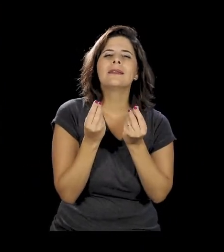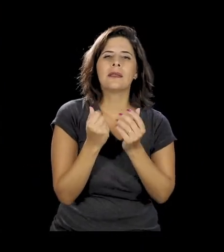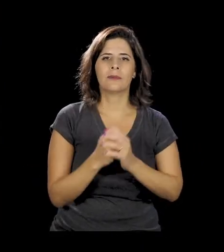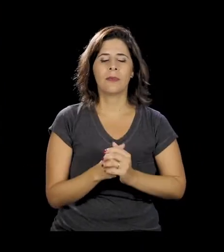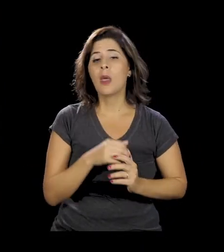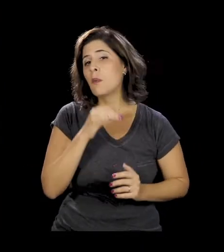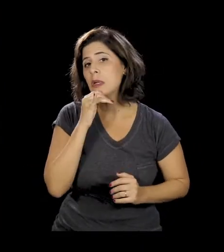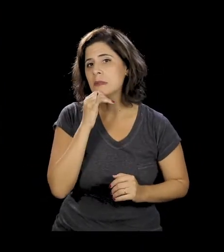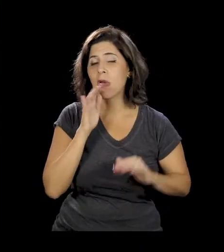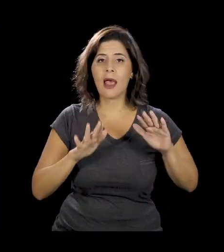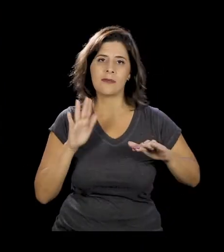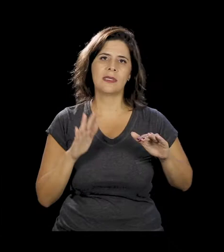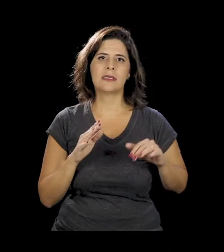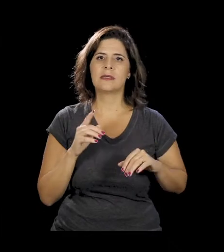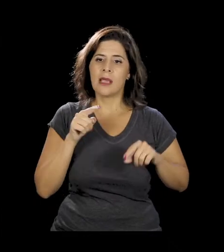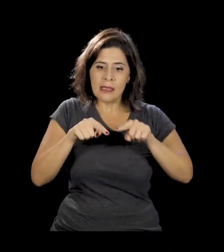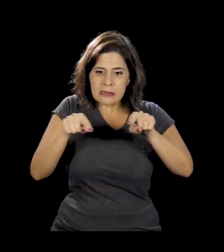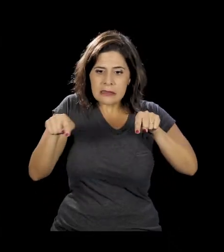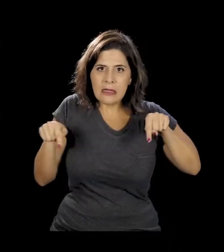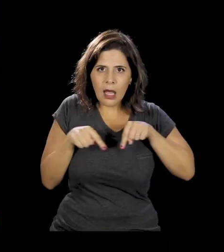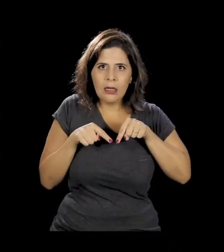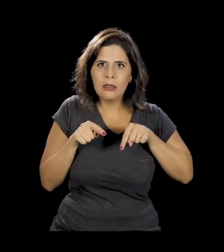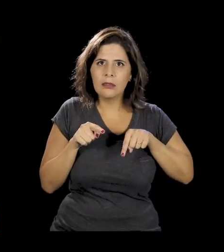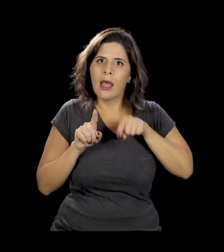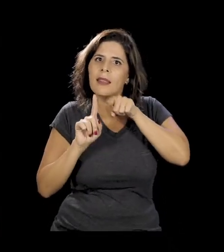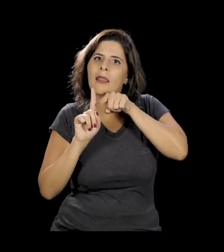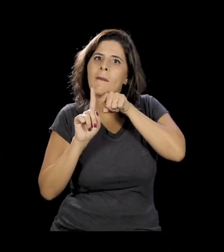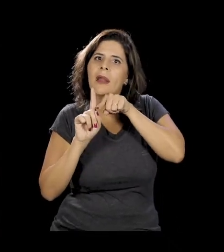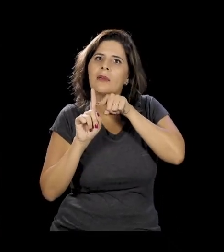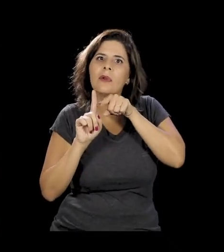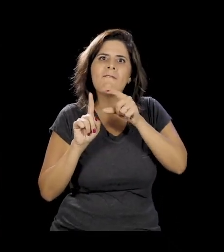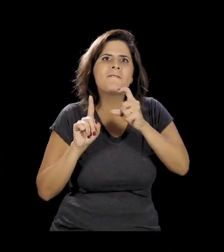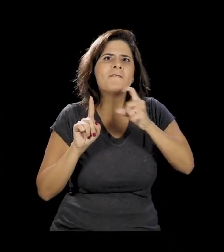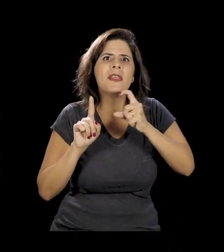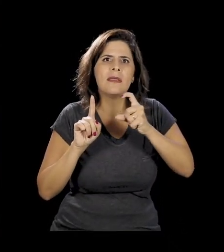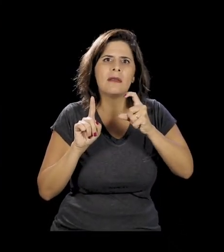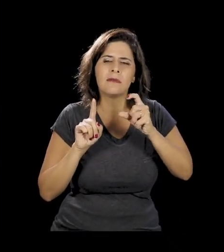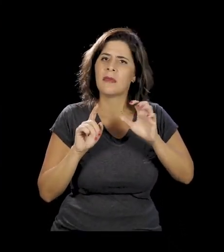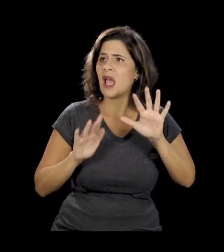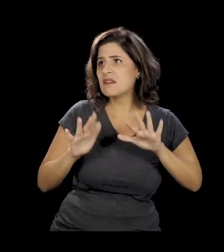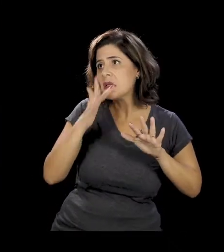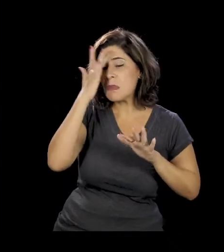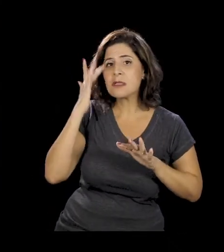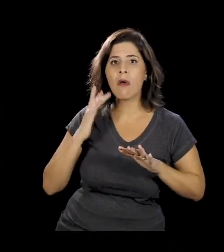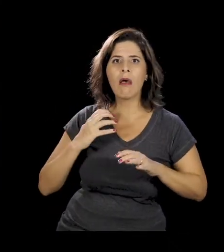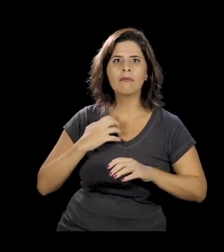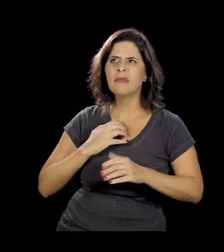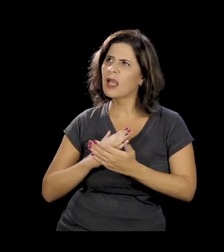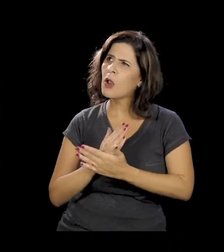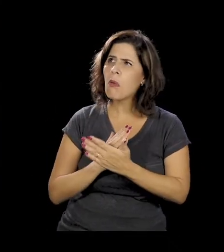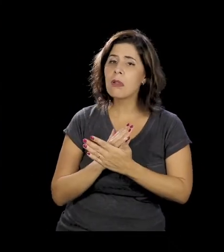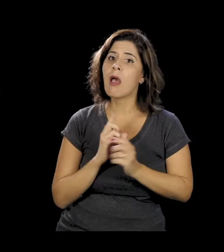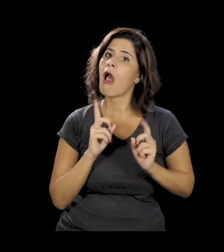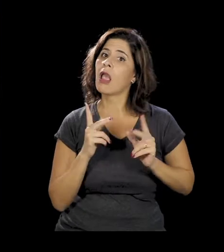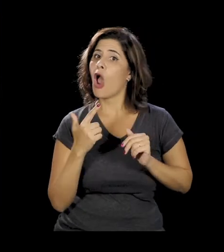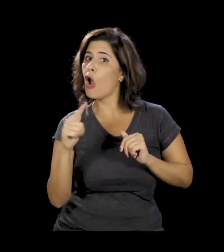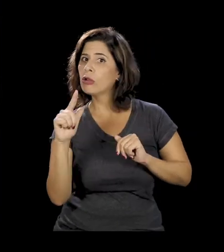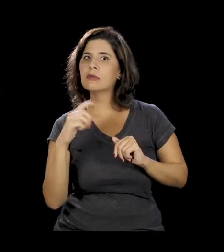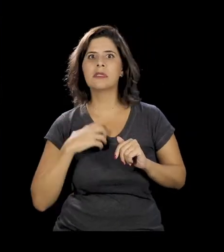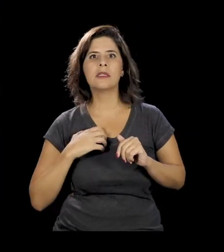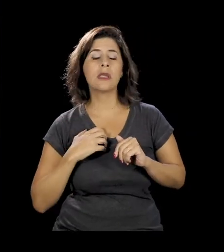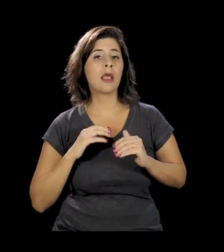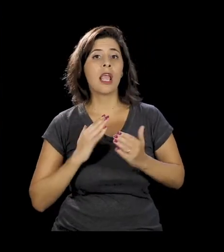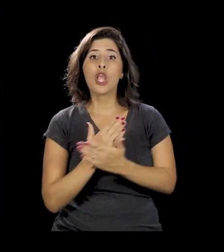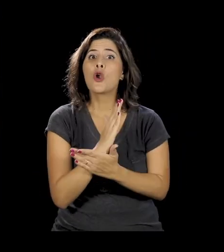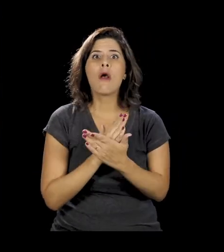temperatura de uma sala, se ela é muito fria, mesmo que nos incomoda, por exemplo. Mas, para algumas pessoas, isso pode ser um agravante maior.